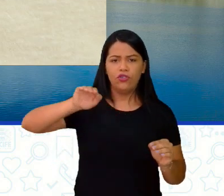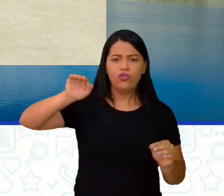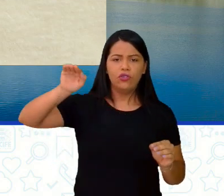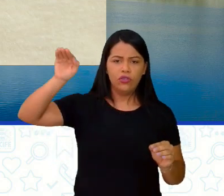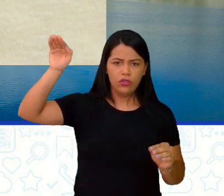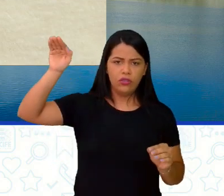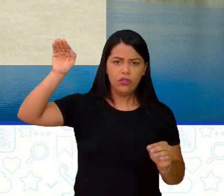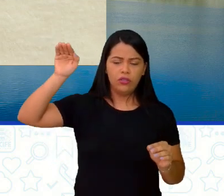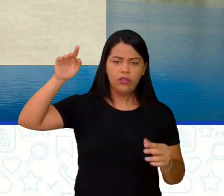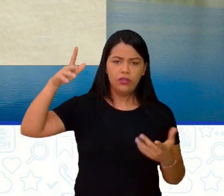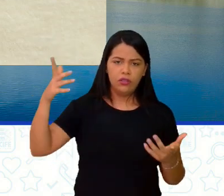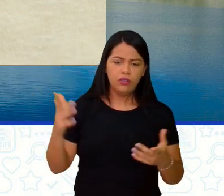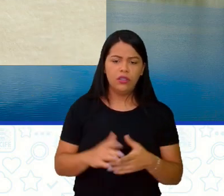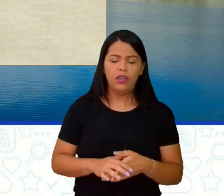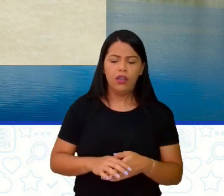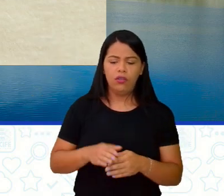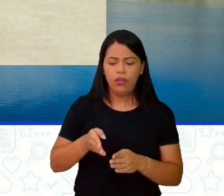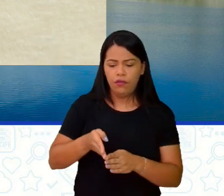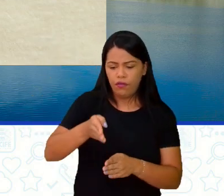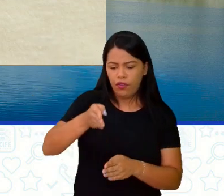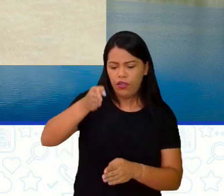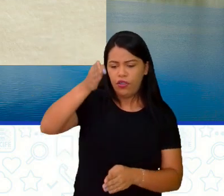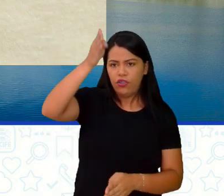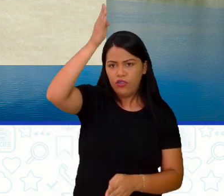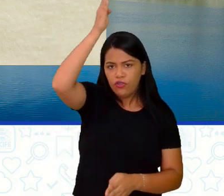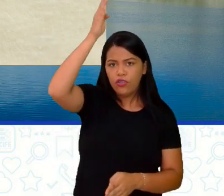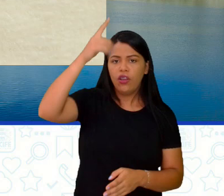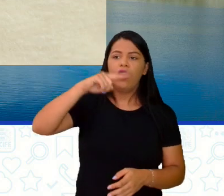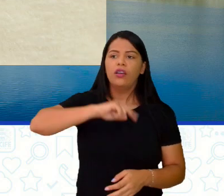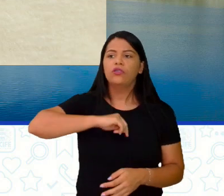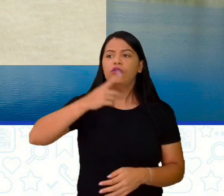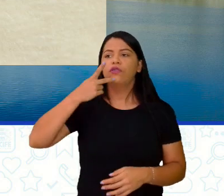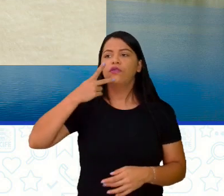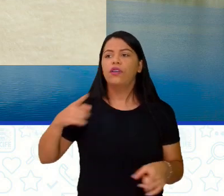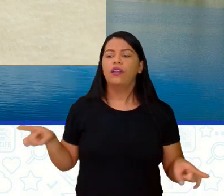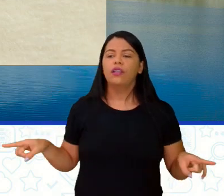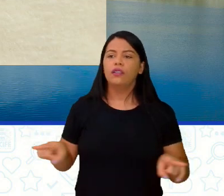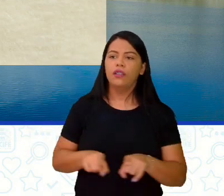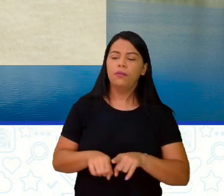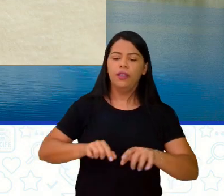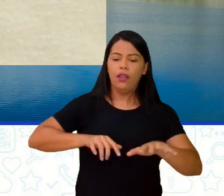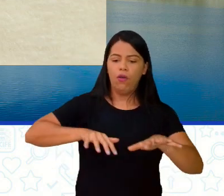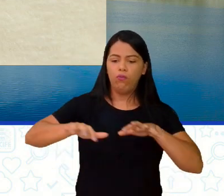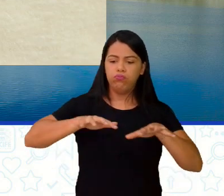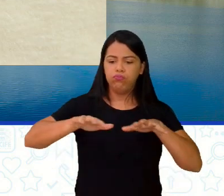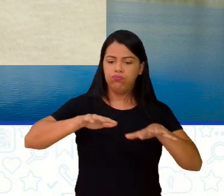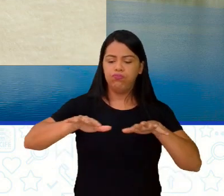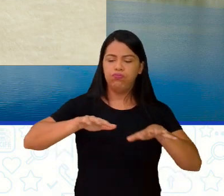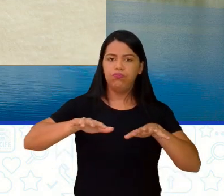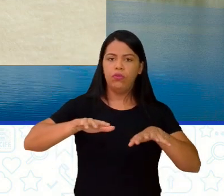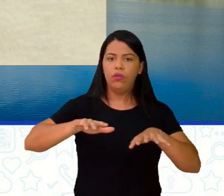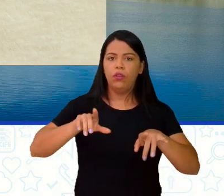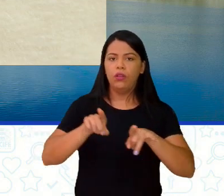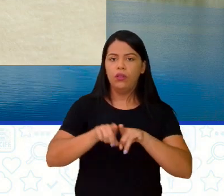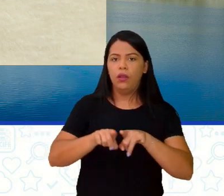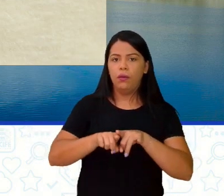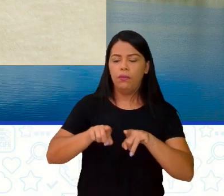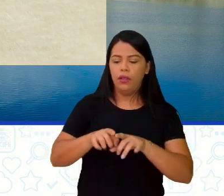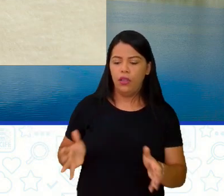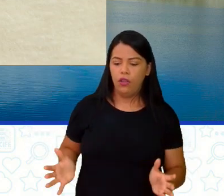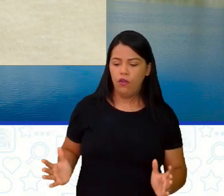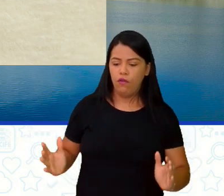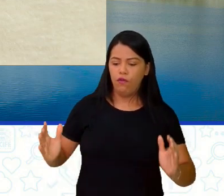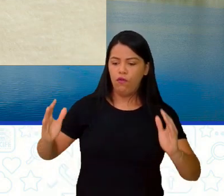de epirogênesis, os abalos sísmicos e o vulcanismo. Então, você vê que são coisas que